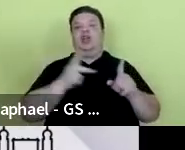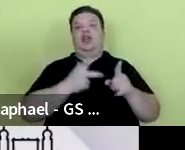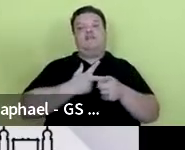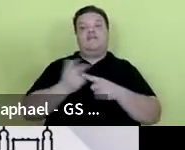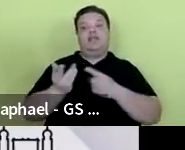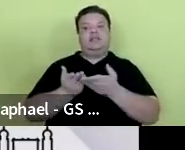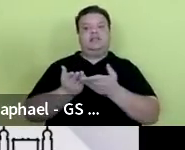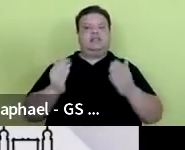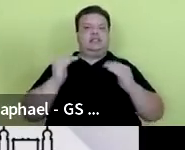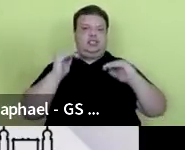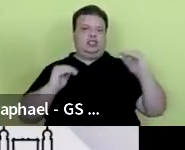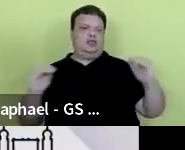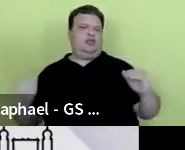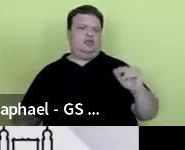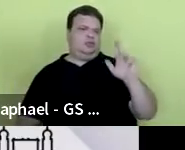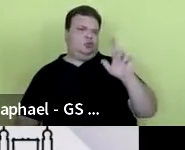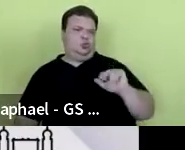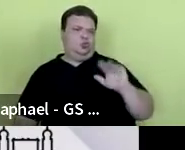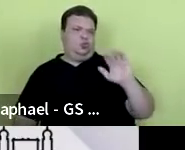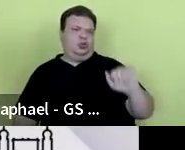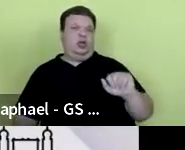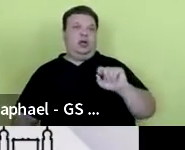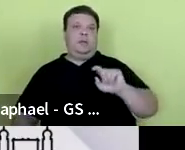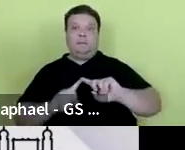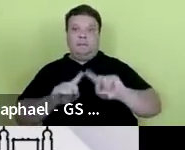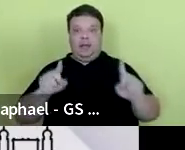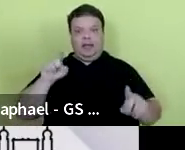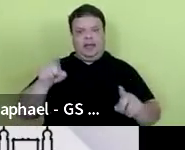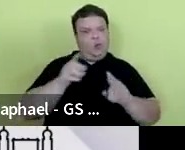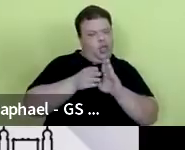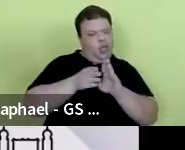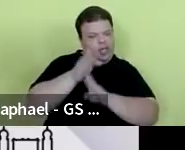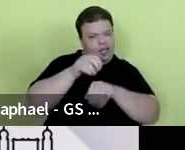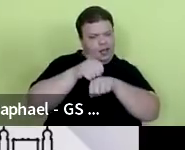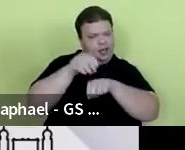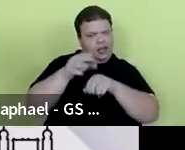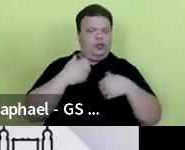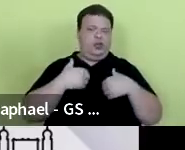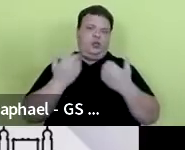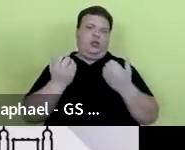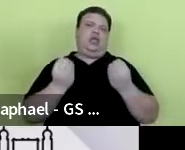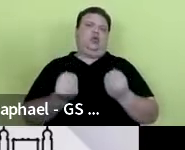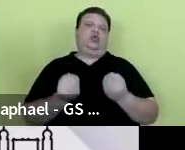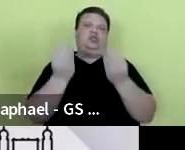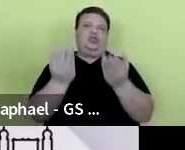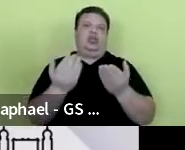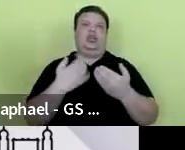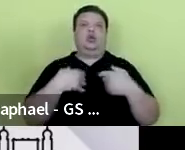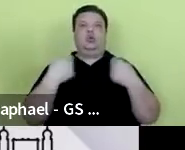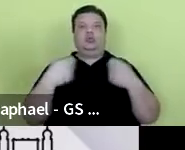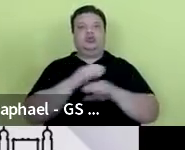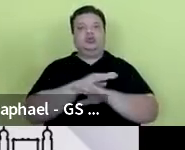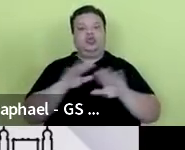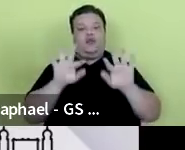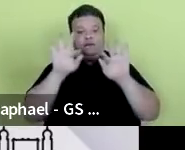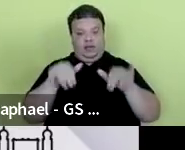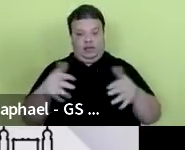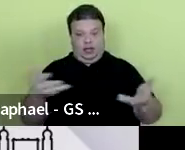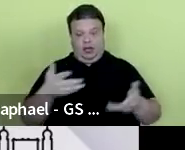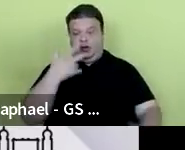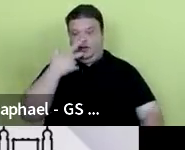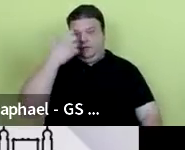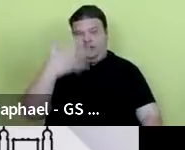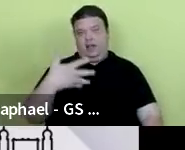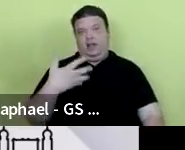desigualdades. Mas essa, esse era um recadinho que eu queria deixar, eu preciso só, no finalzinho agora da minha fala,